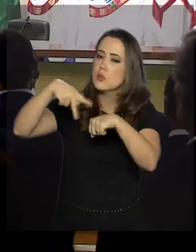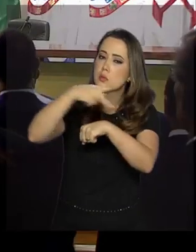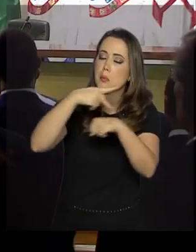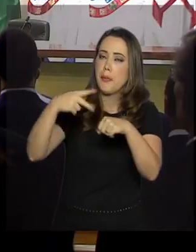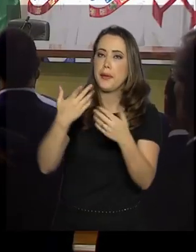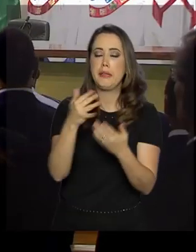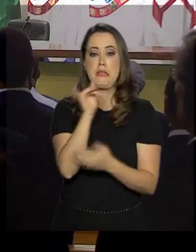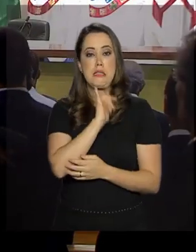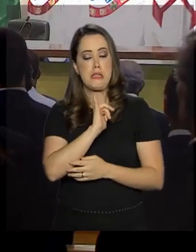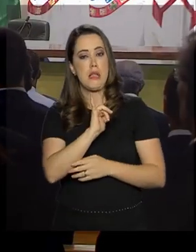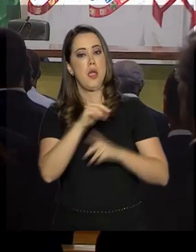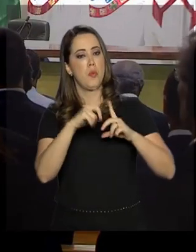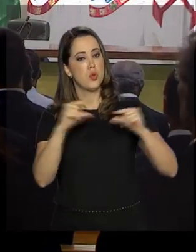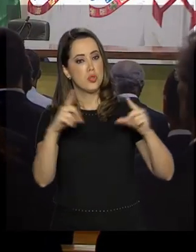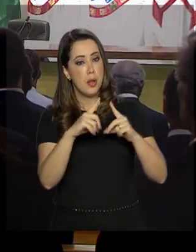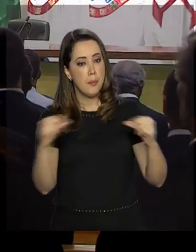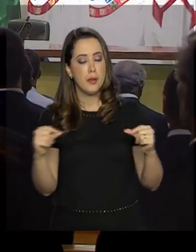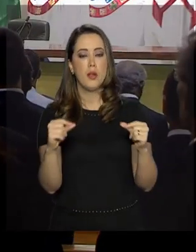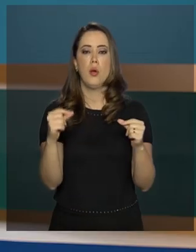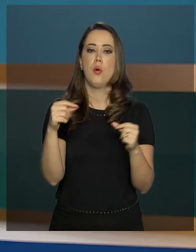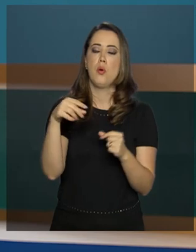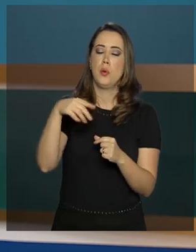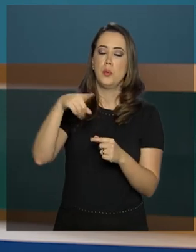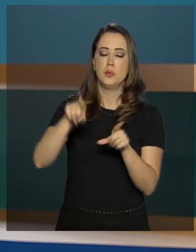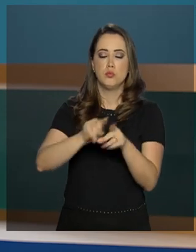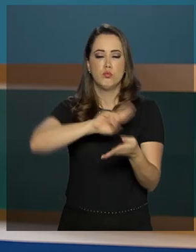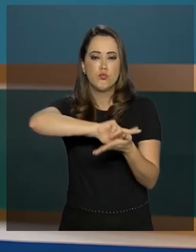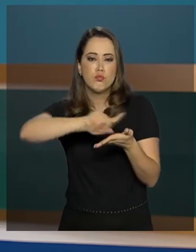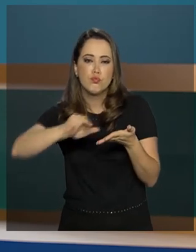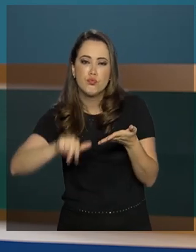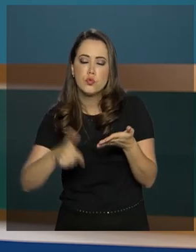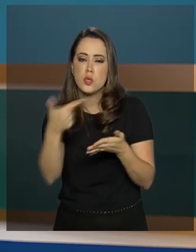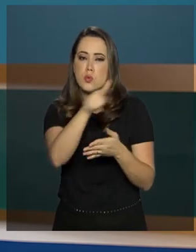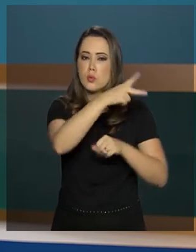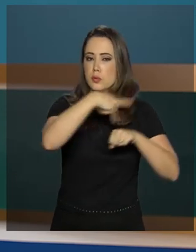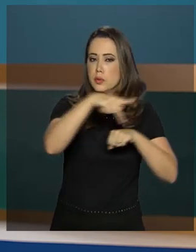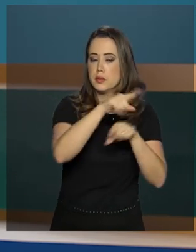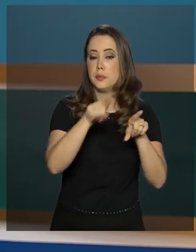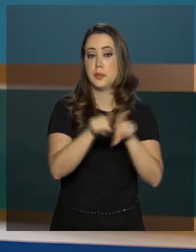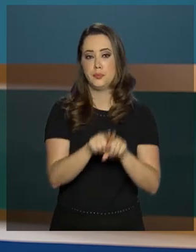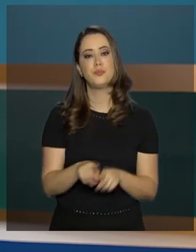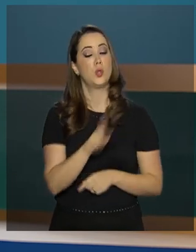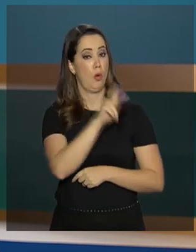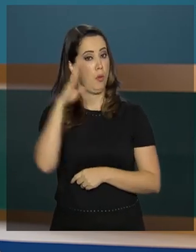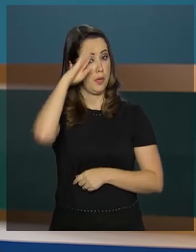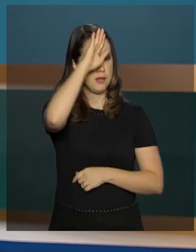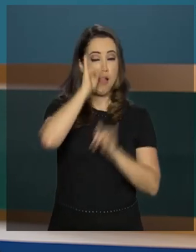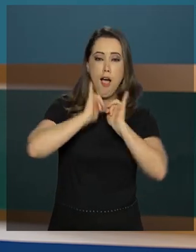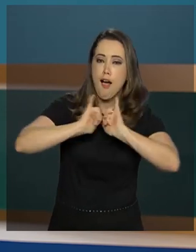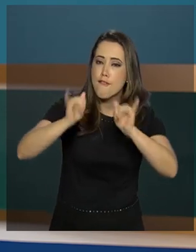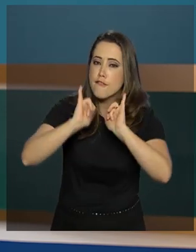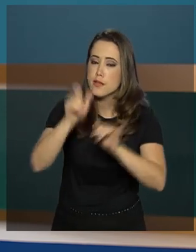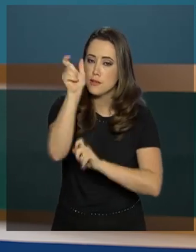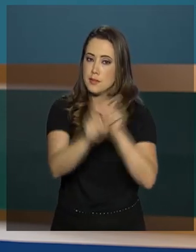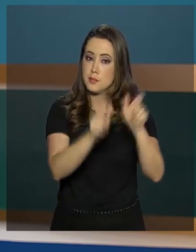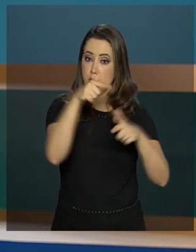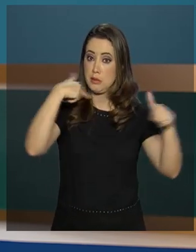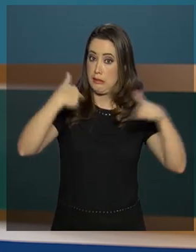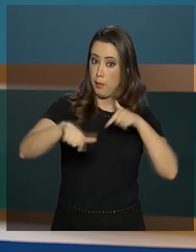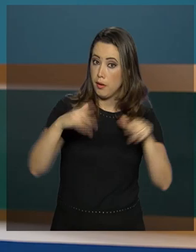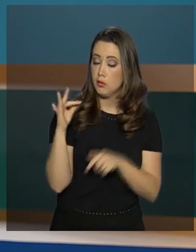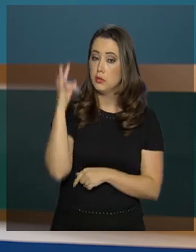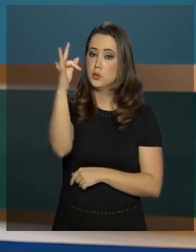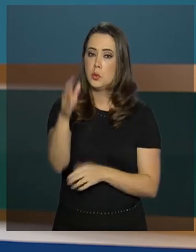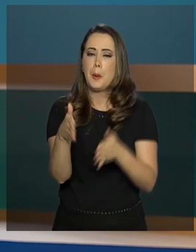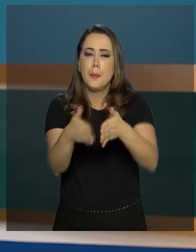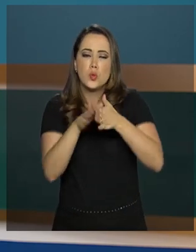Japão, Moçambique e Timor-Leste. E no discurso, o presidente mandou um recado aos futuros diplomatas. Pediu